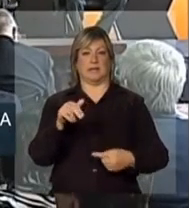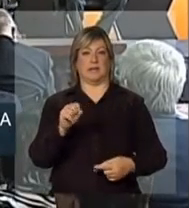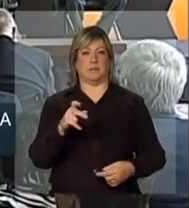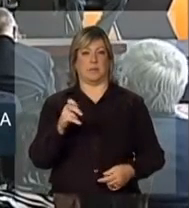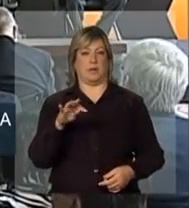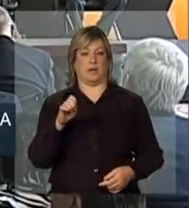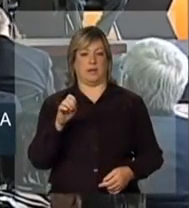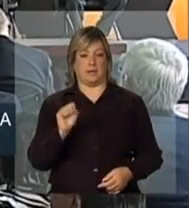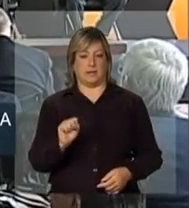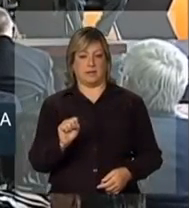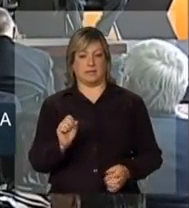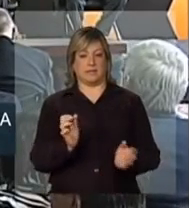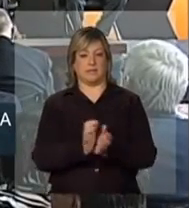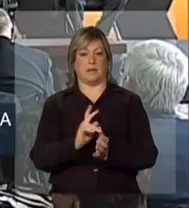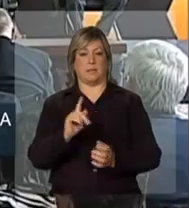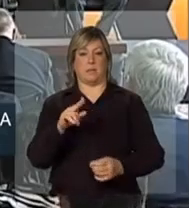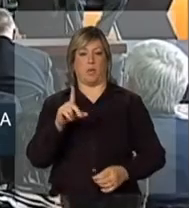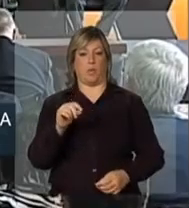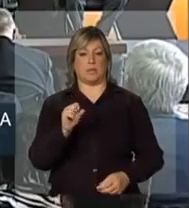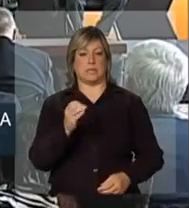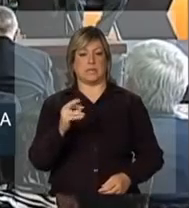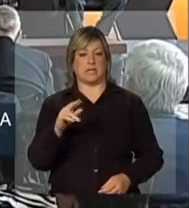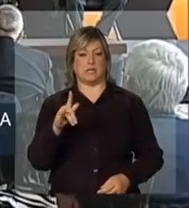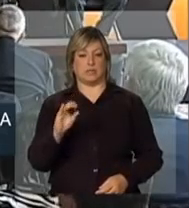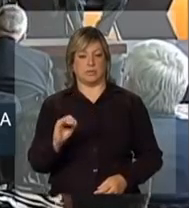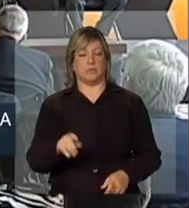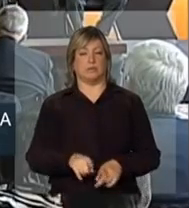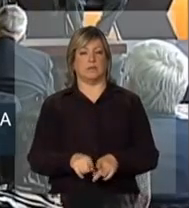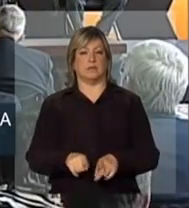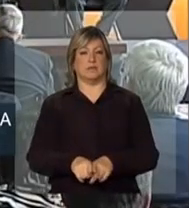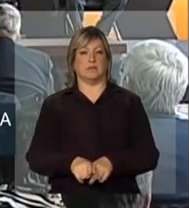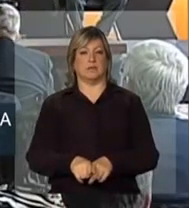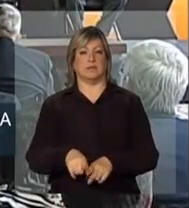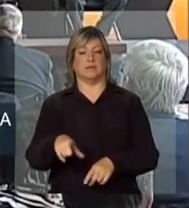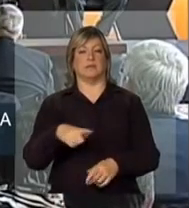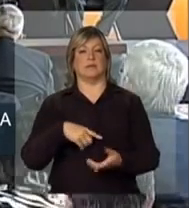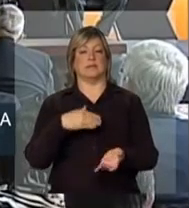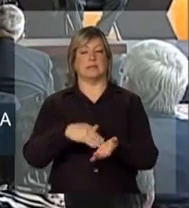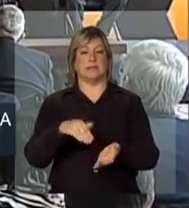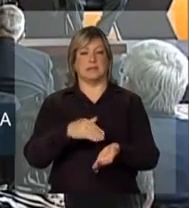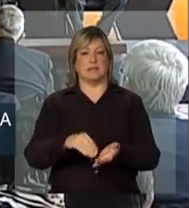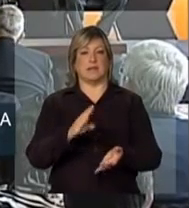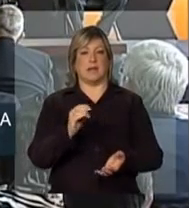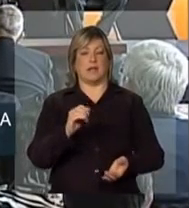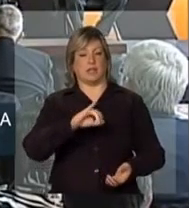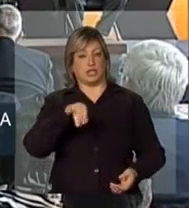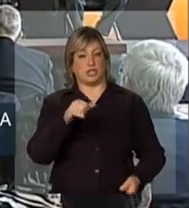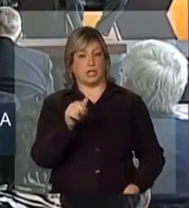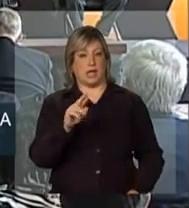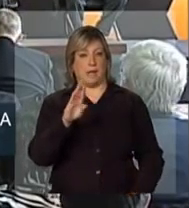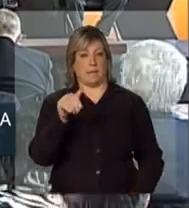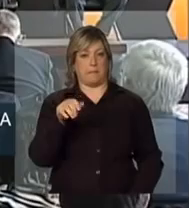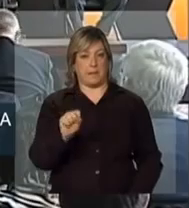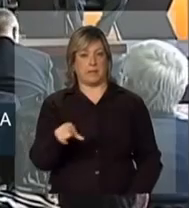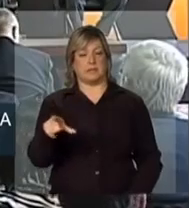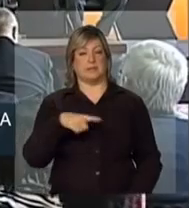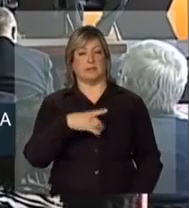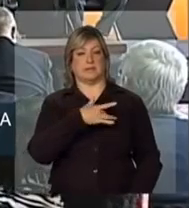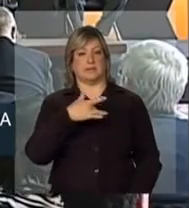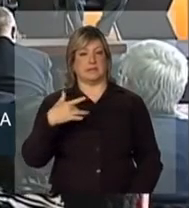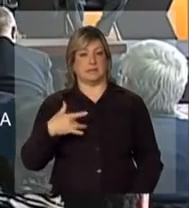Sérgio, cumprimentar o nosso secretário Jarbas Barbosa, nesse ato, representando